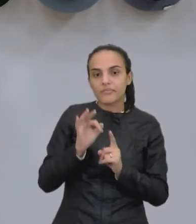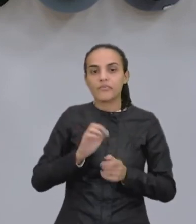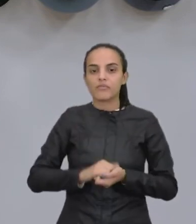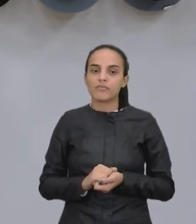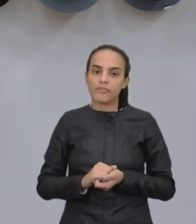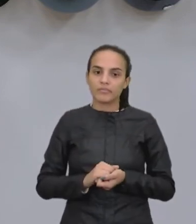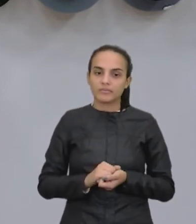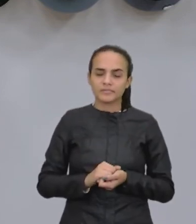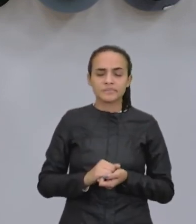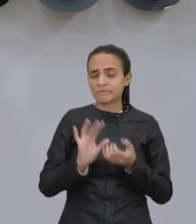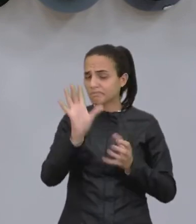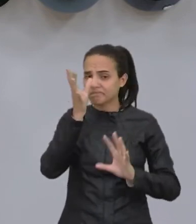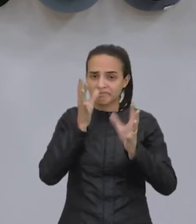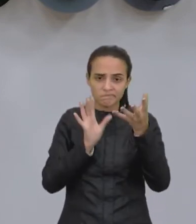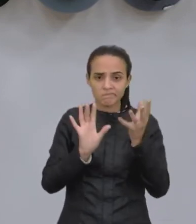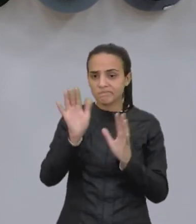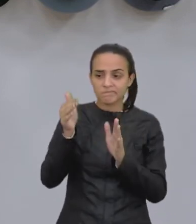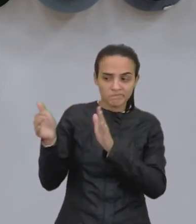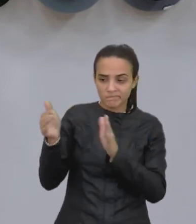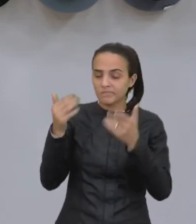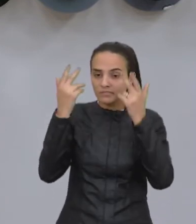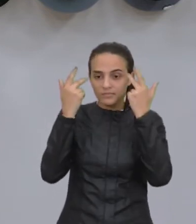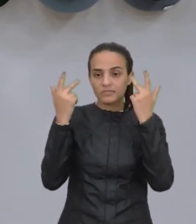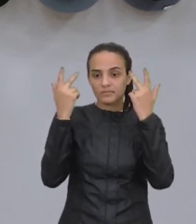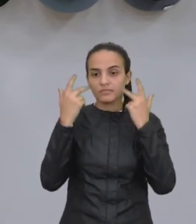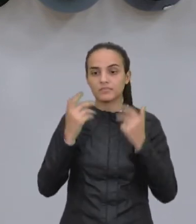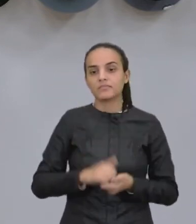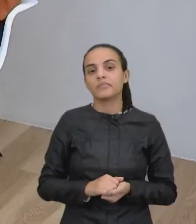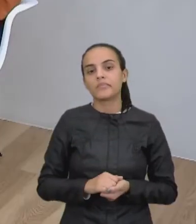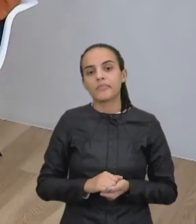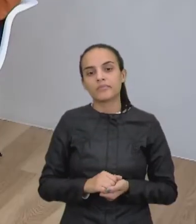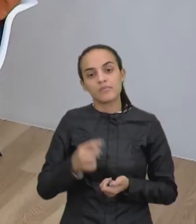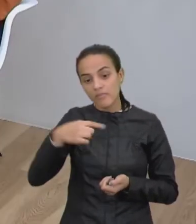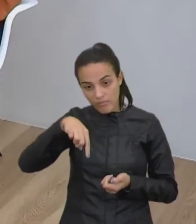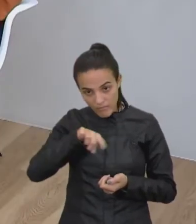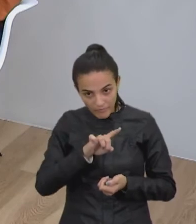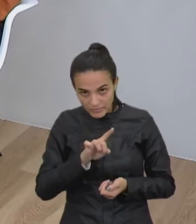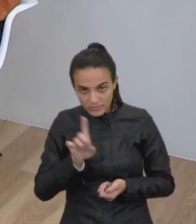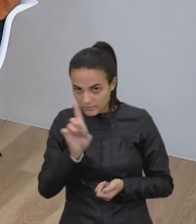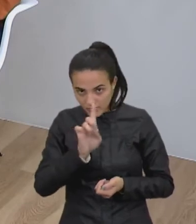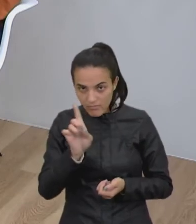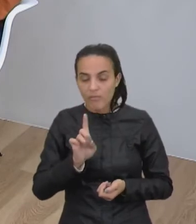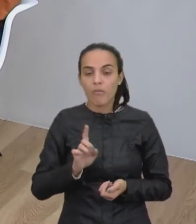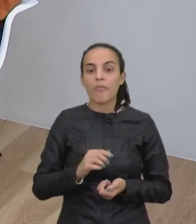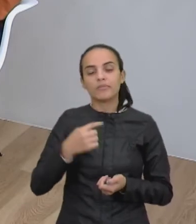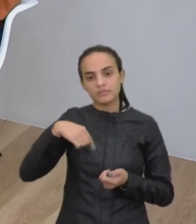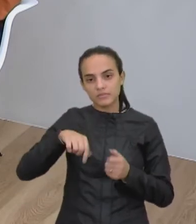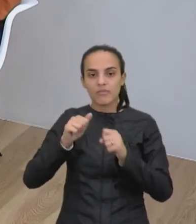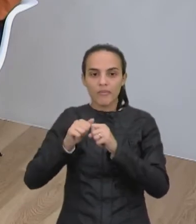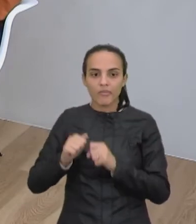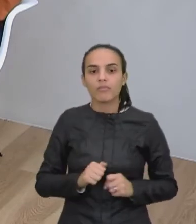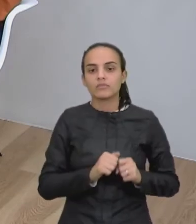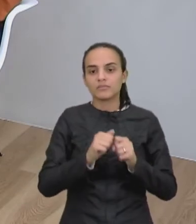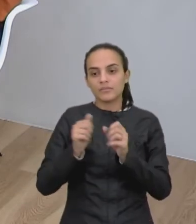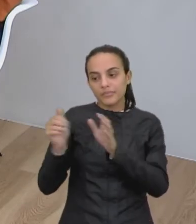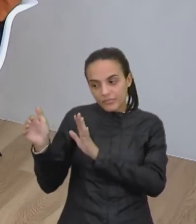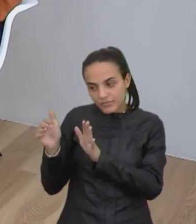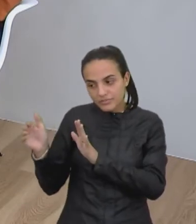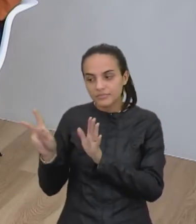temperatura, que ocorrem normalmente a cada período. Nós não, nós estamos fazendo o nosso período,